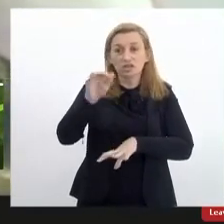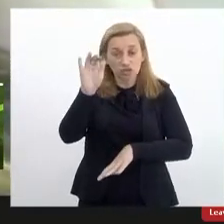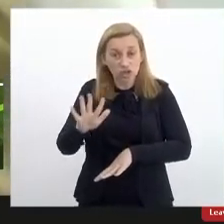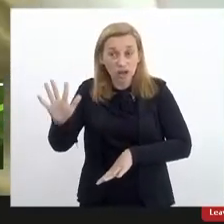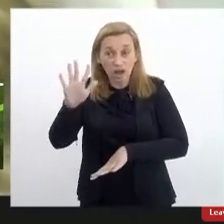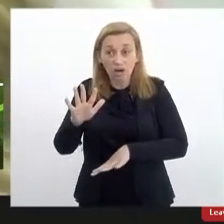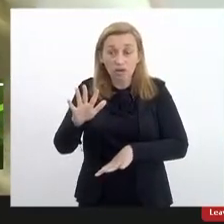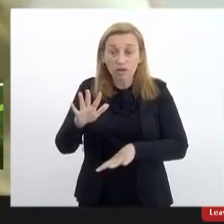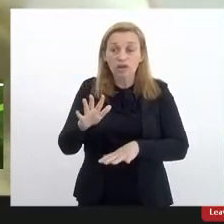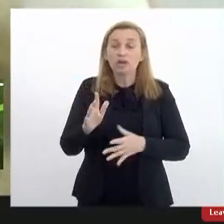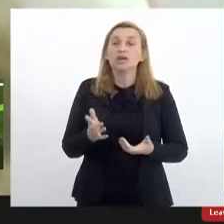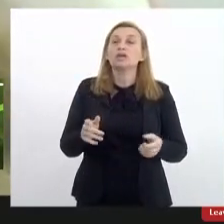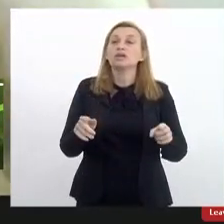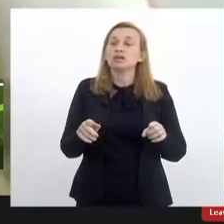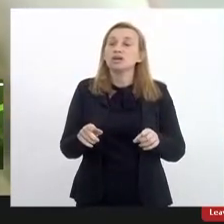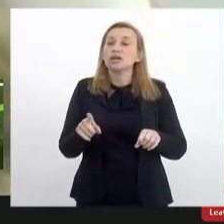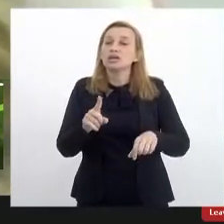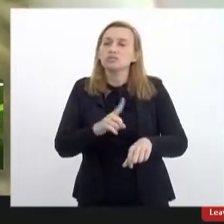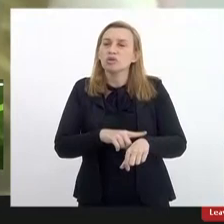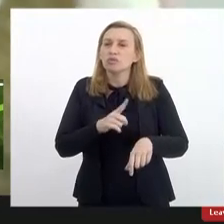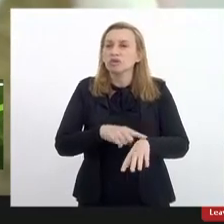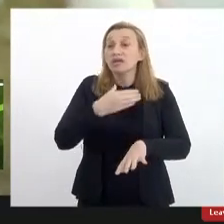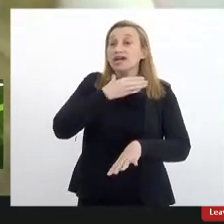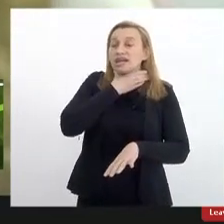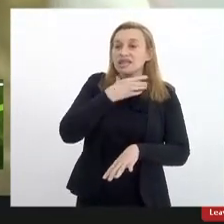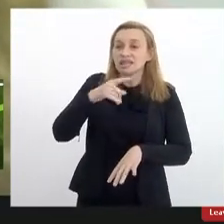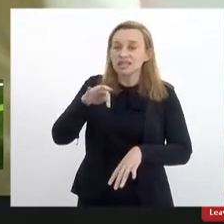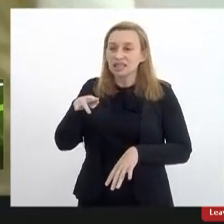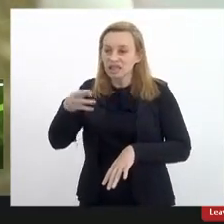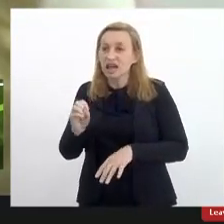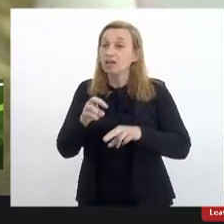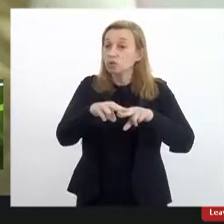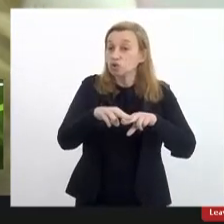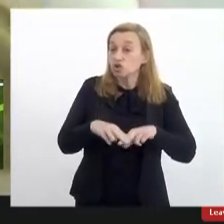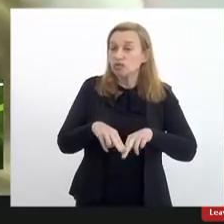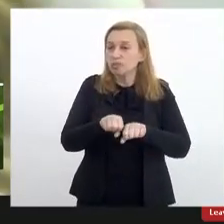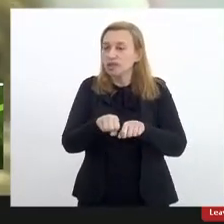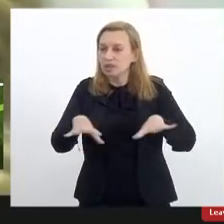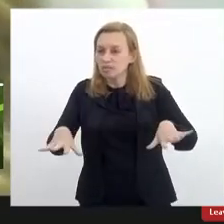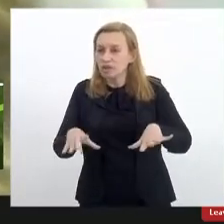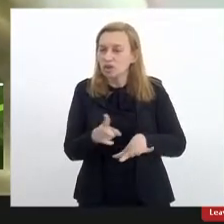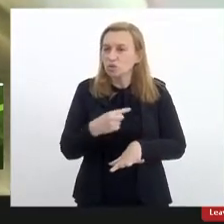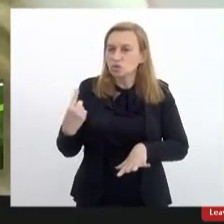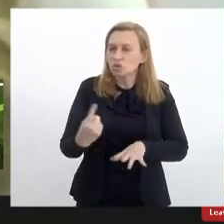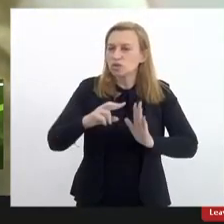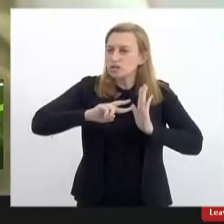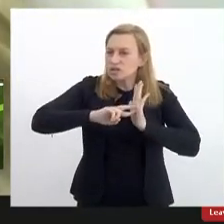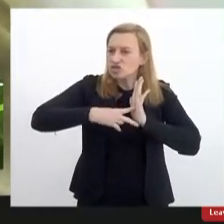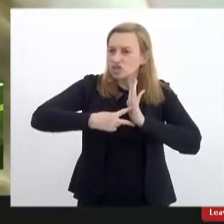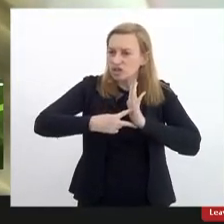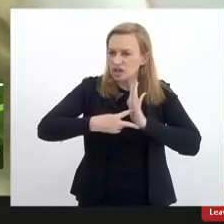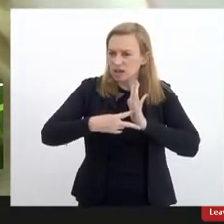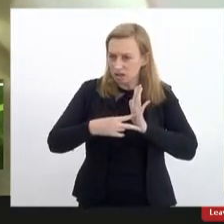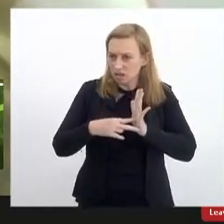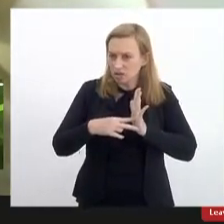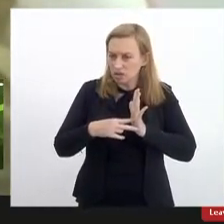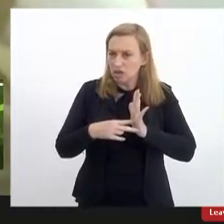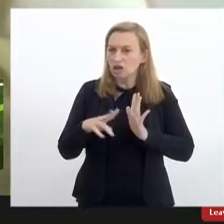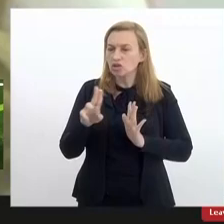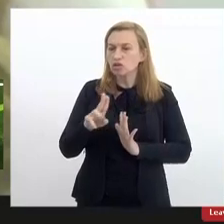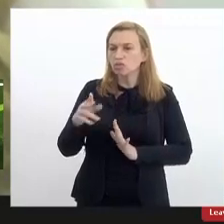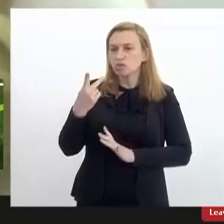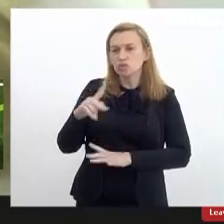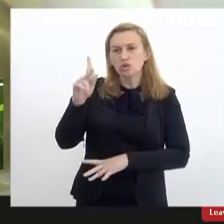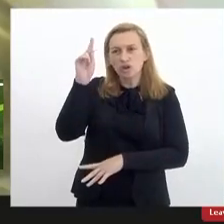para enfrentar esse quadro da crise sanitária trazida pela pandemia, né? O nosso sindicato em nome de sua história